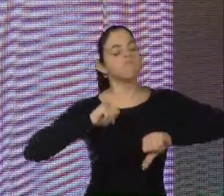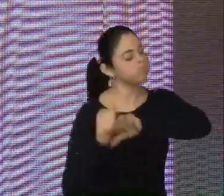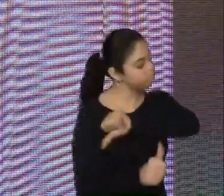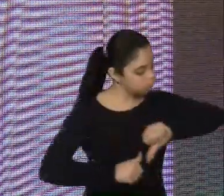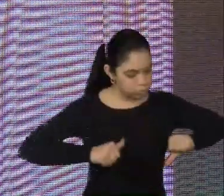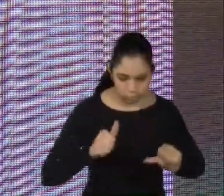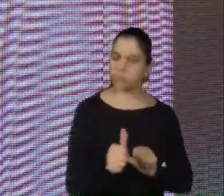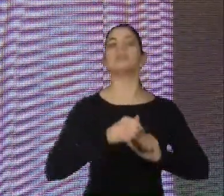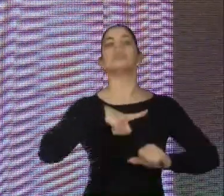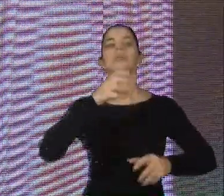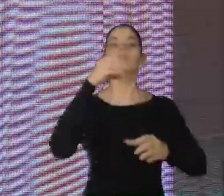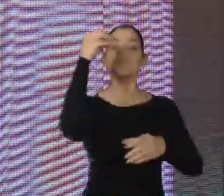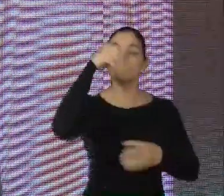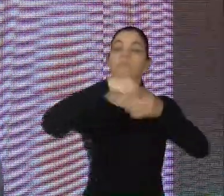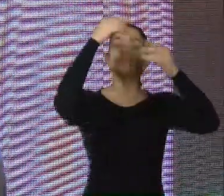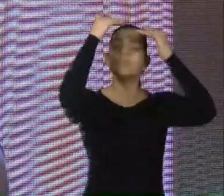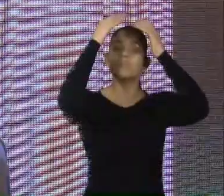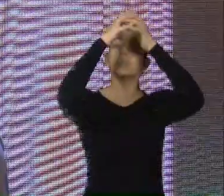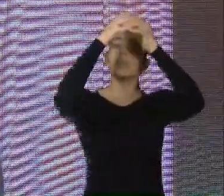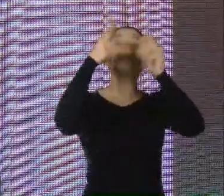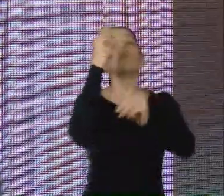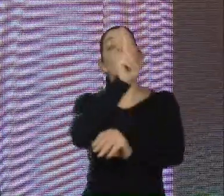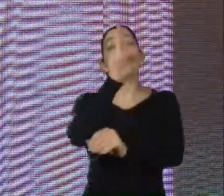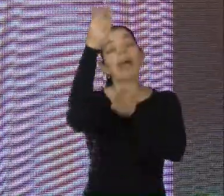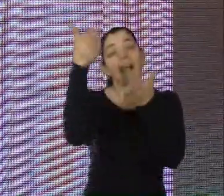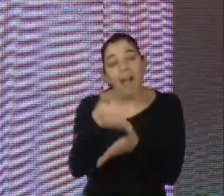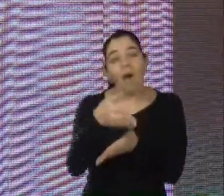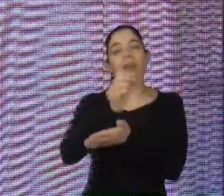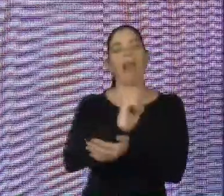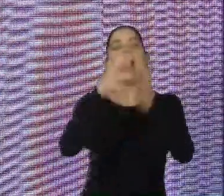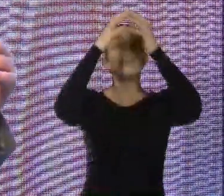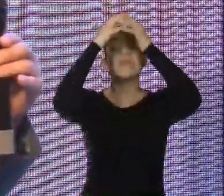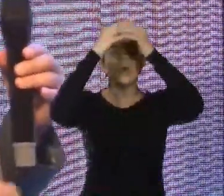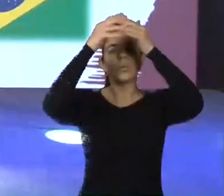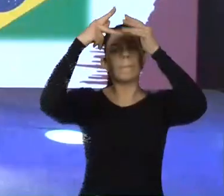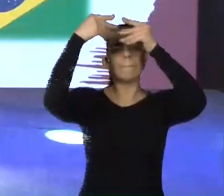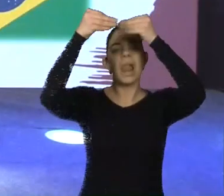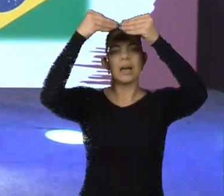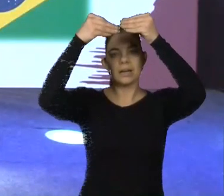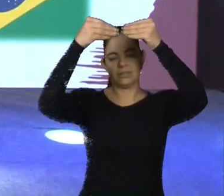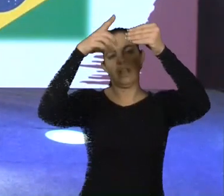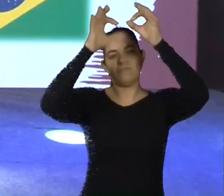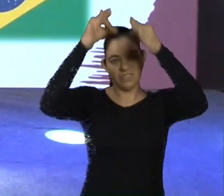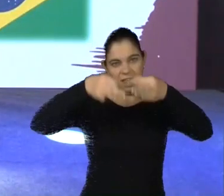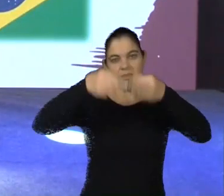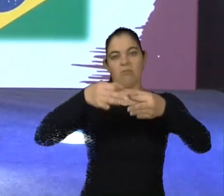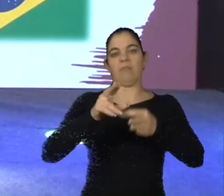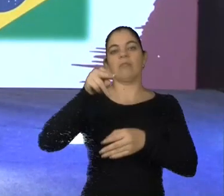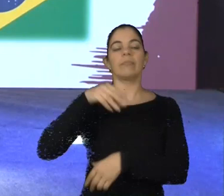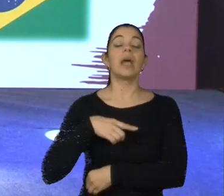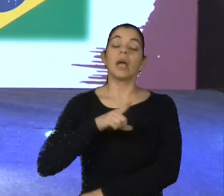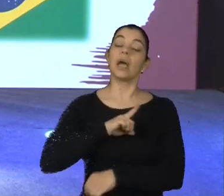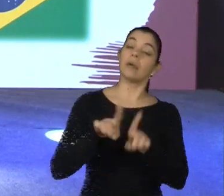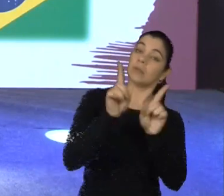incremento dentro do cérebro. E o nome disso, vocês já aprenderam, neuroplasticidade. Alguns exemplos, antes de gente encerrar.